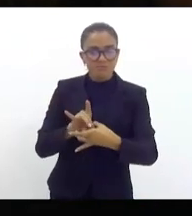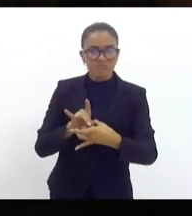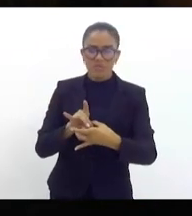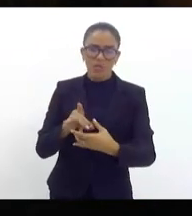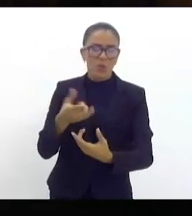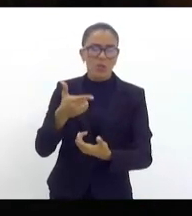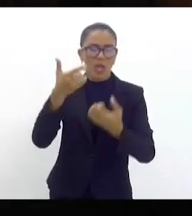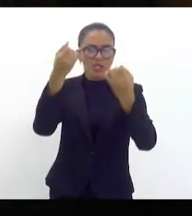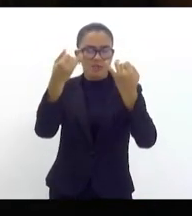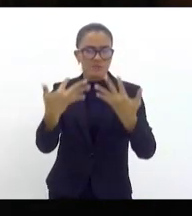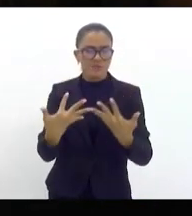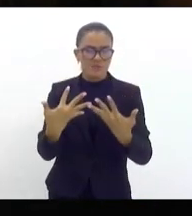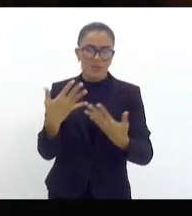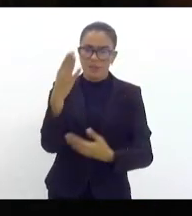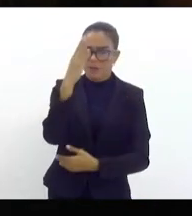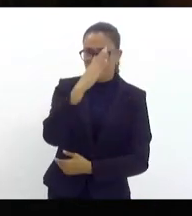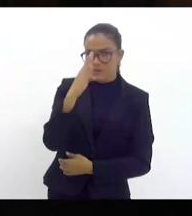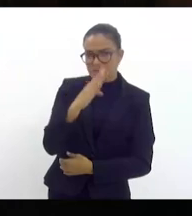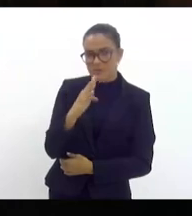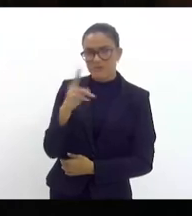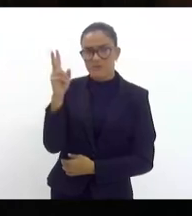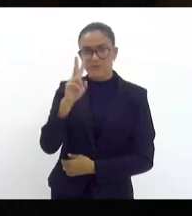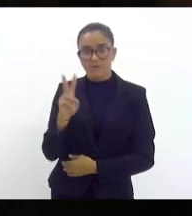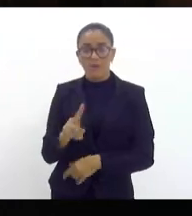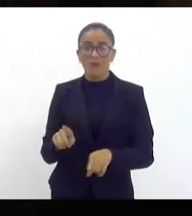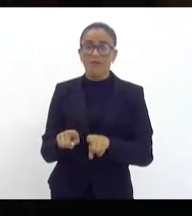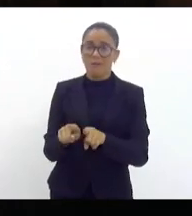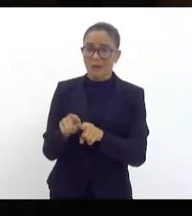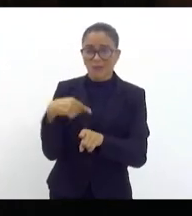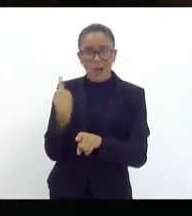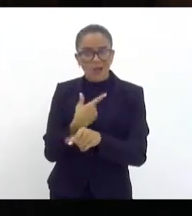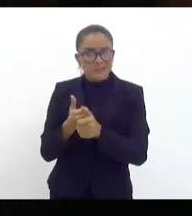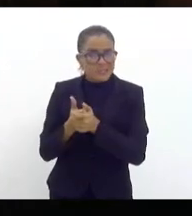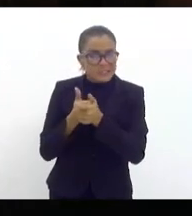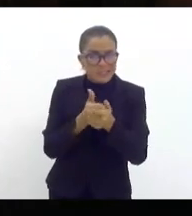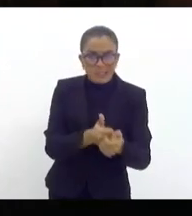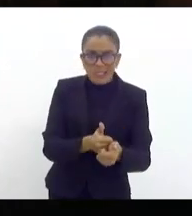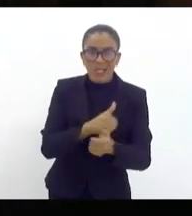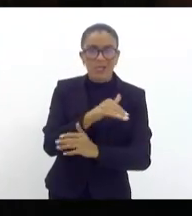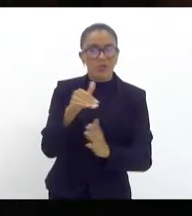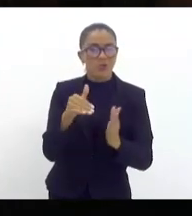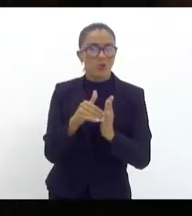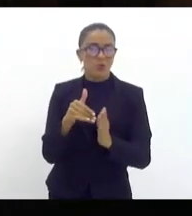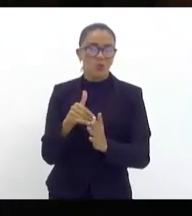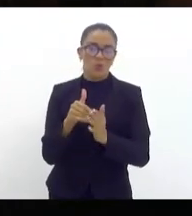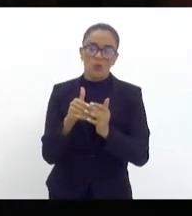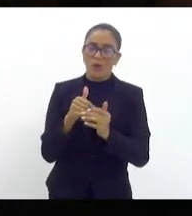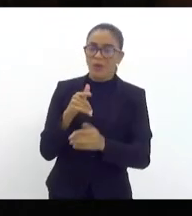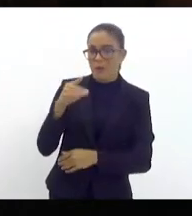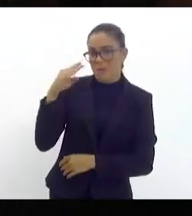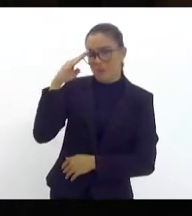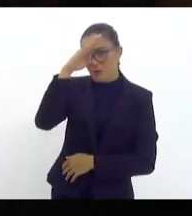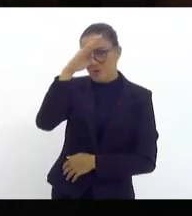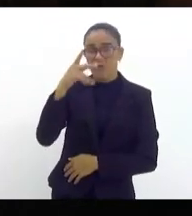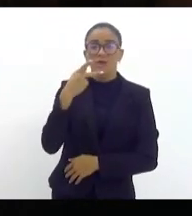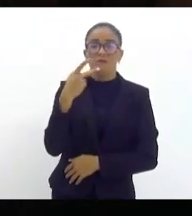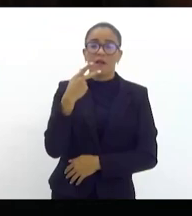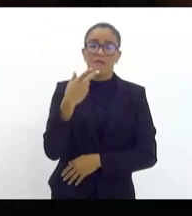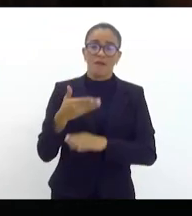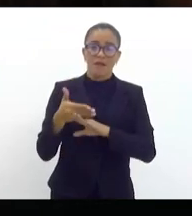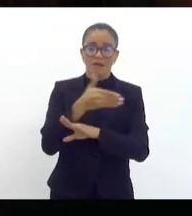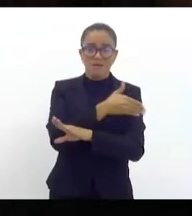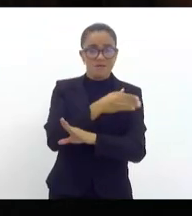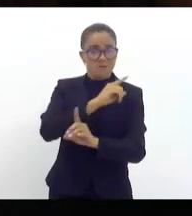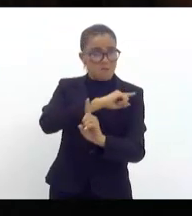por nenhum motivo. Pelo contrário, deveríamos seguir aquilo que impôs o nosso presidente Bolsonaro, proibindo a